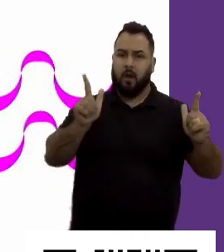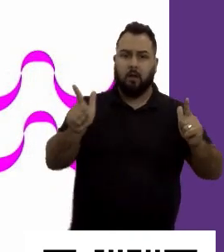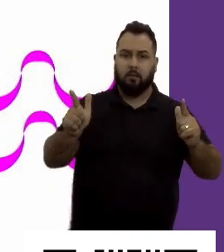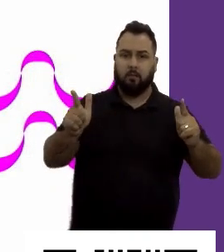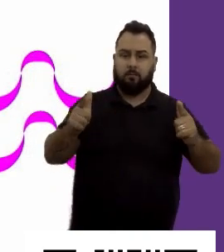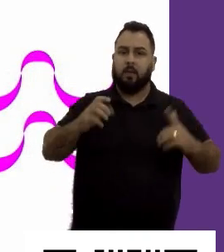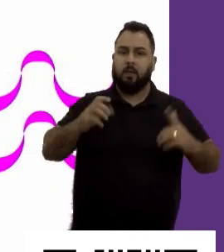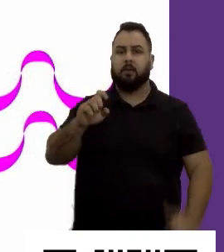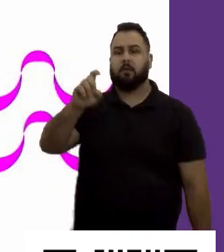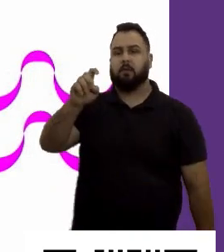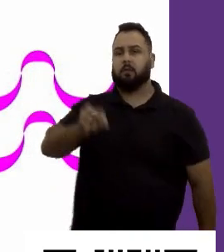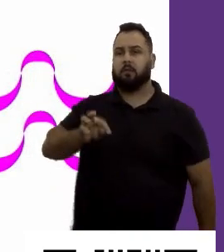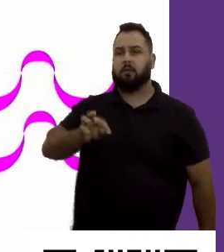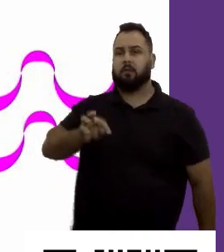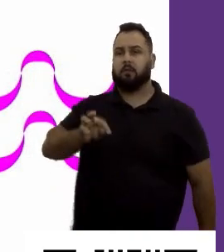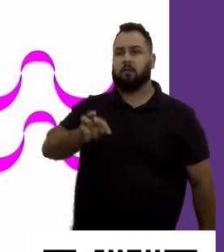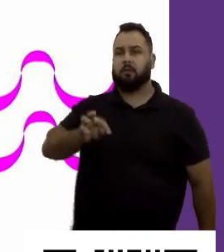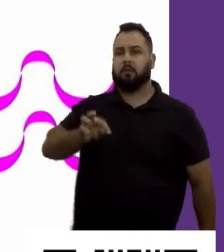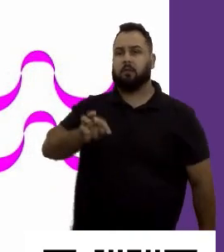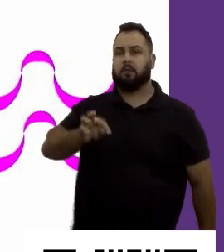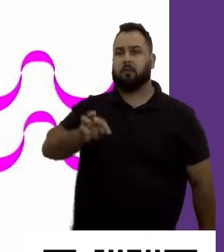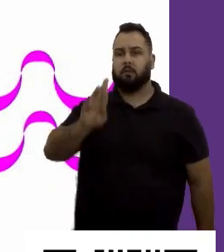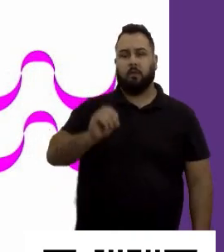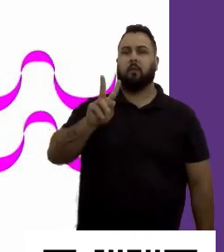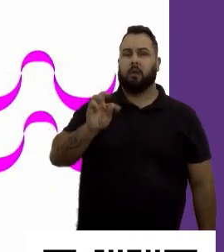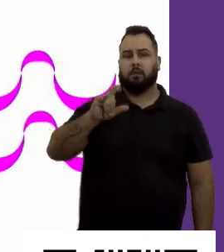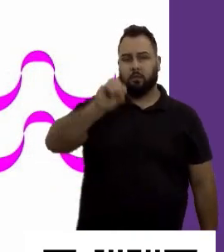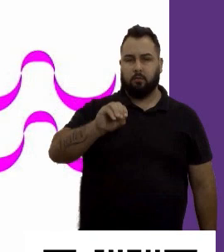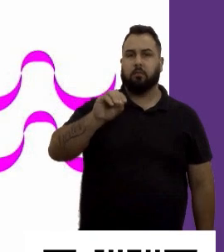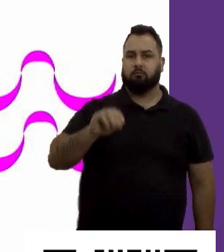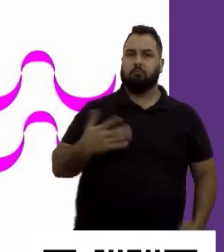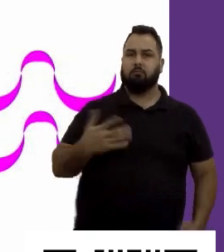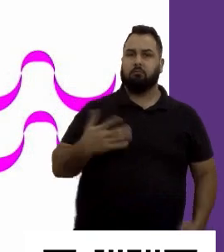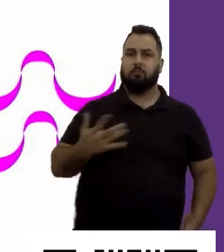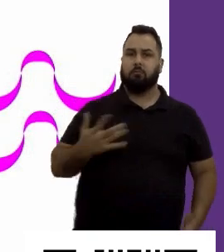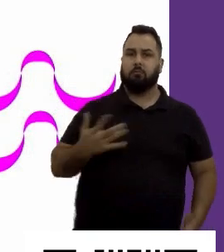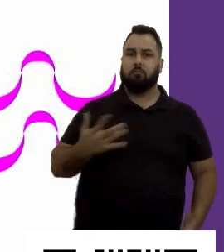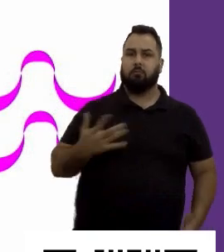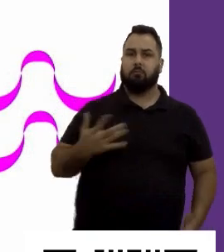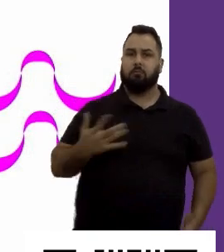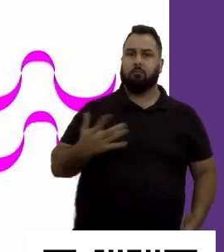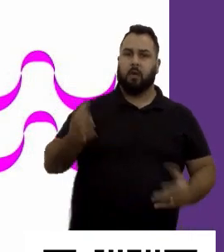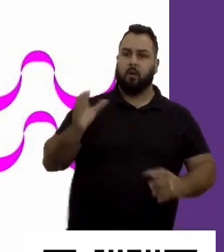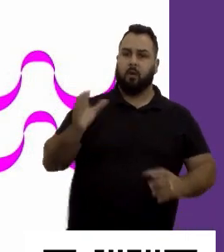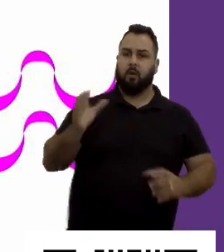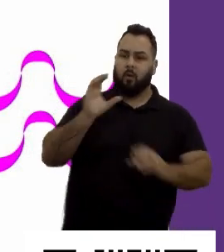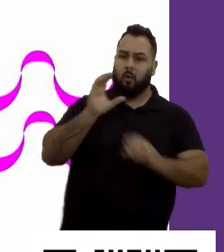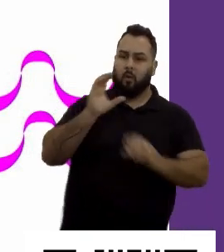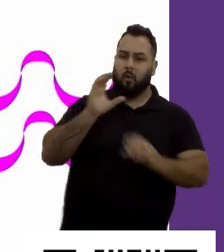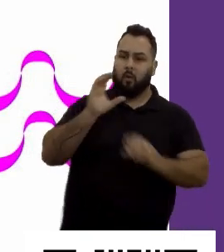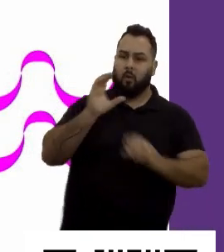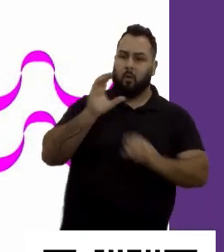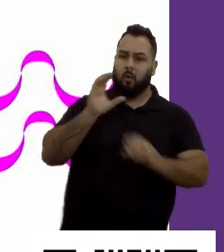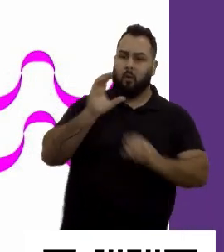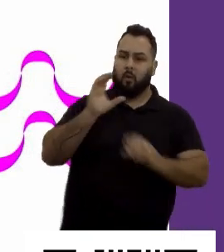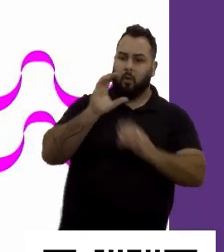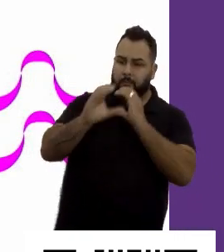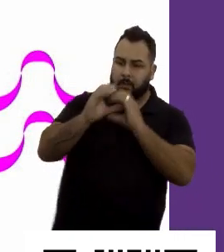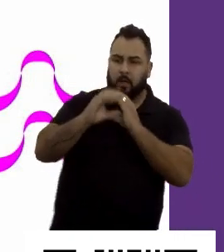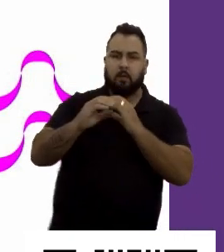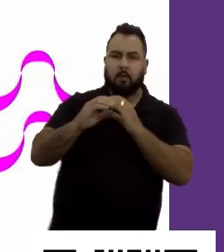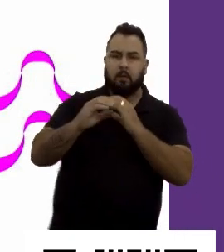Extrovertido em couro, né? Um vendedor precisa ser mais comunicativo. Isso, tudo bem. Talvez um